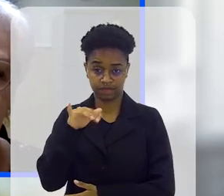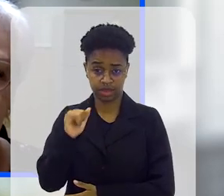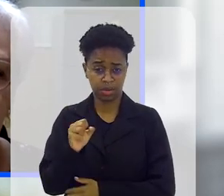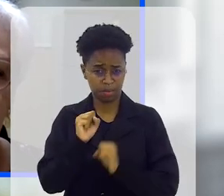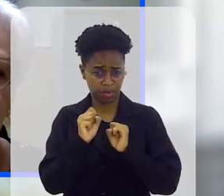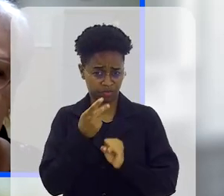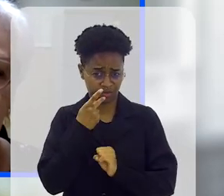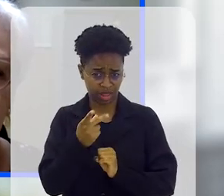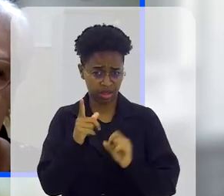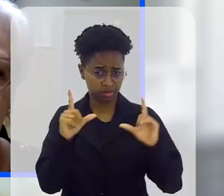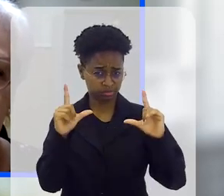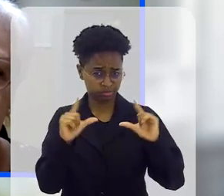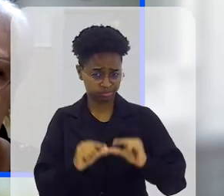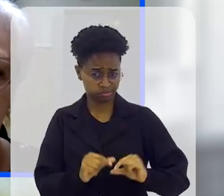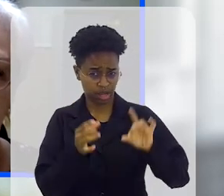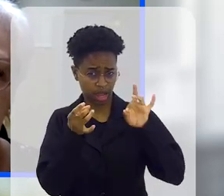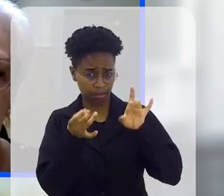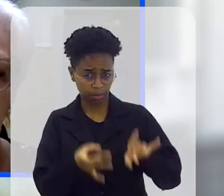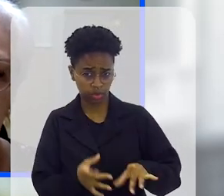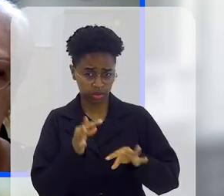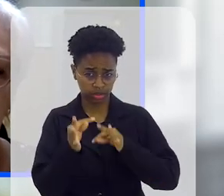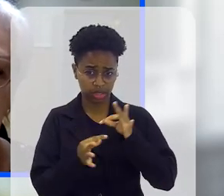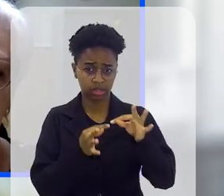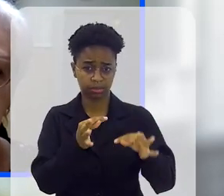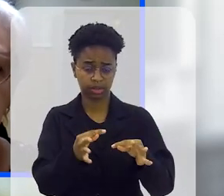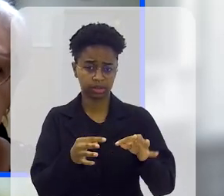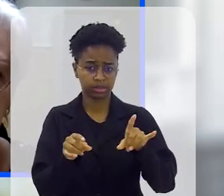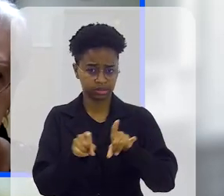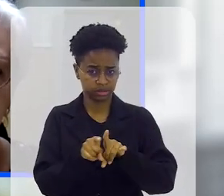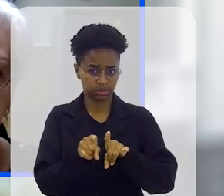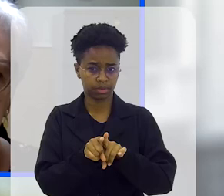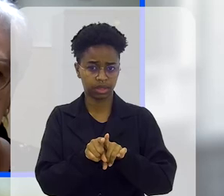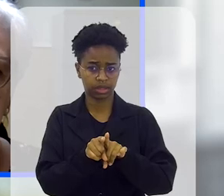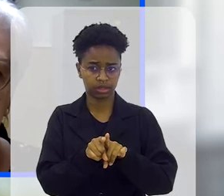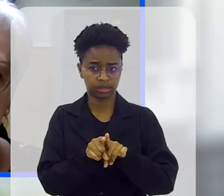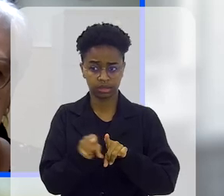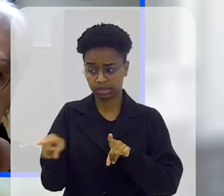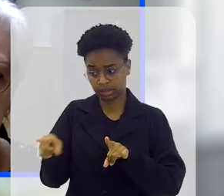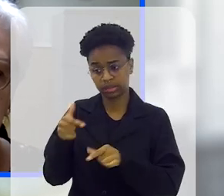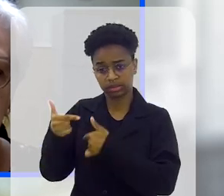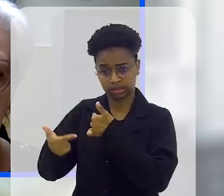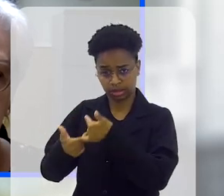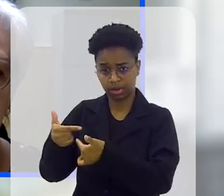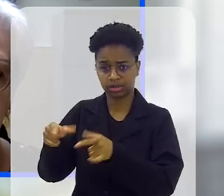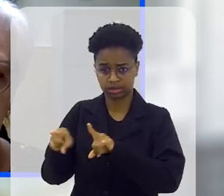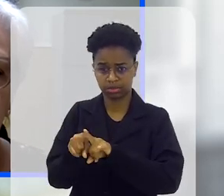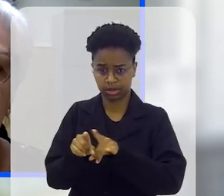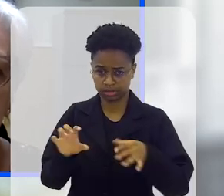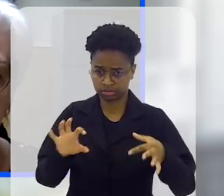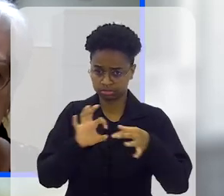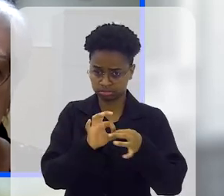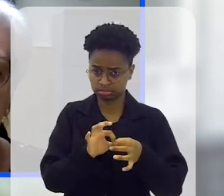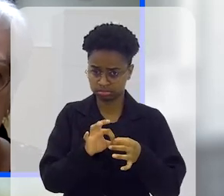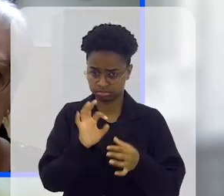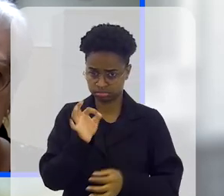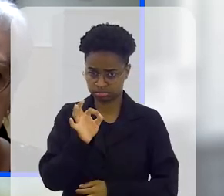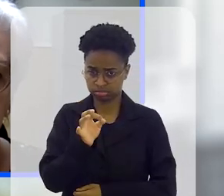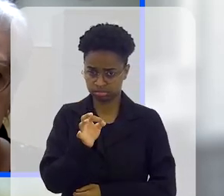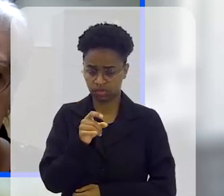gente pode dizer que a redução da taxa de abandono no tratamento, ela também, esse trabalho voluntário, ele também está